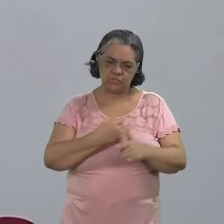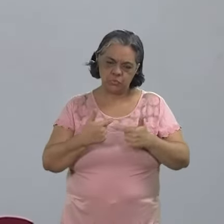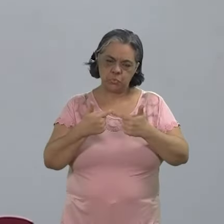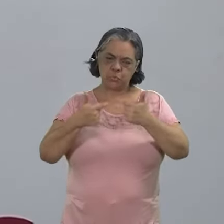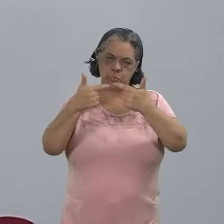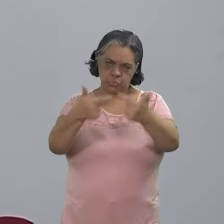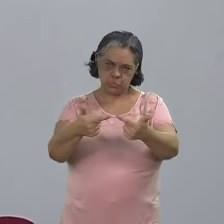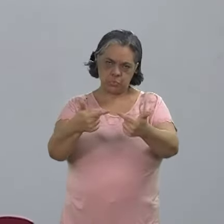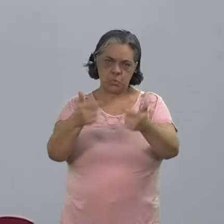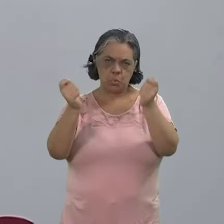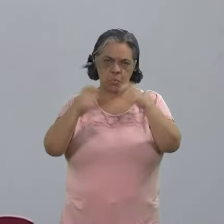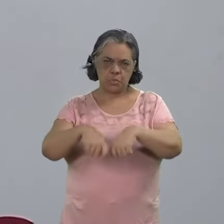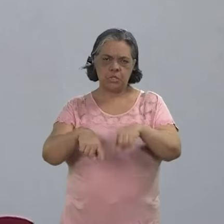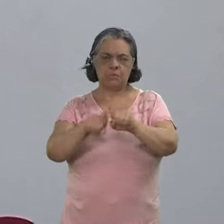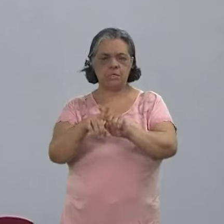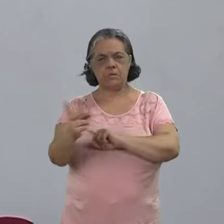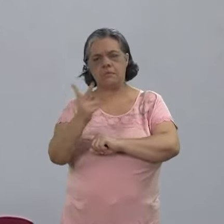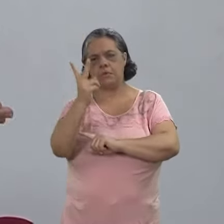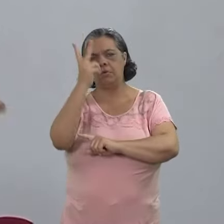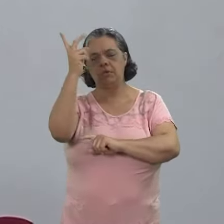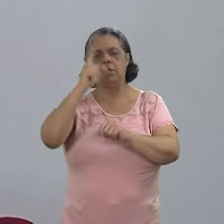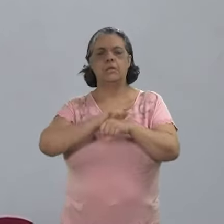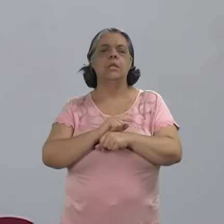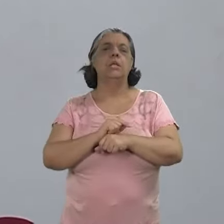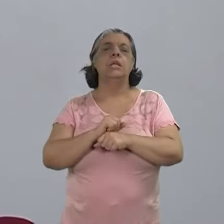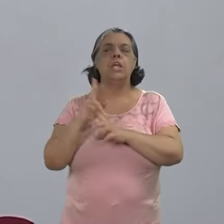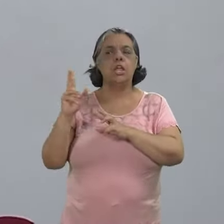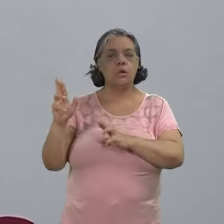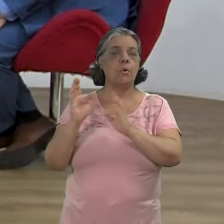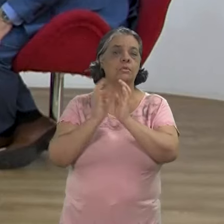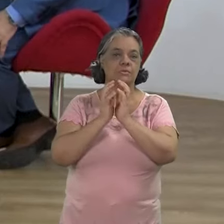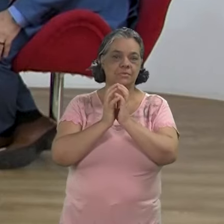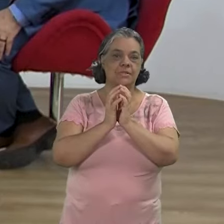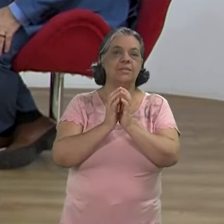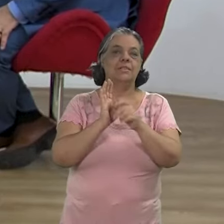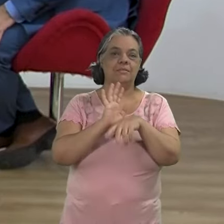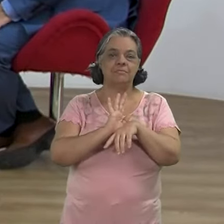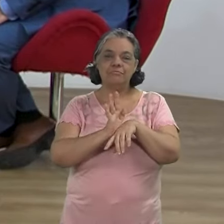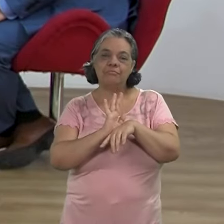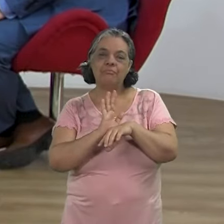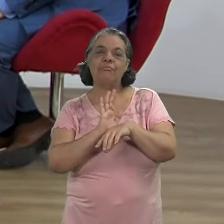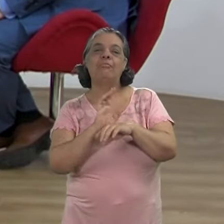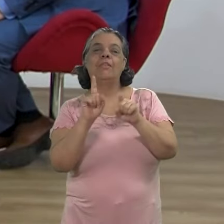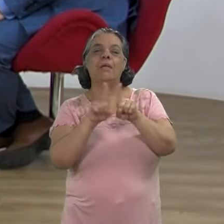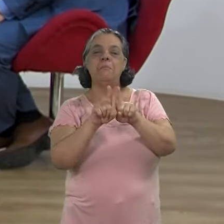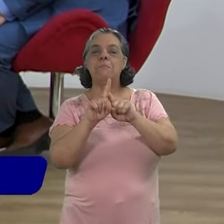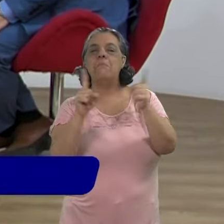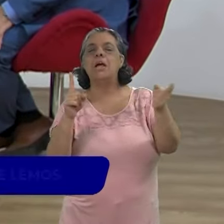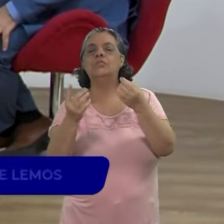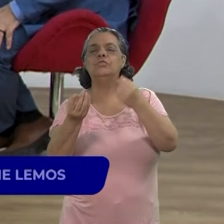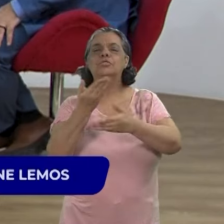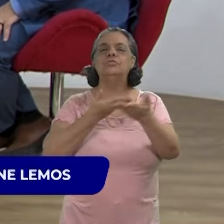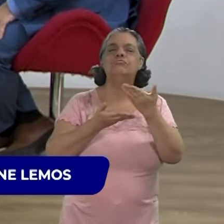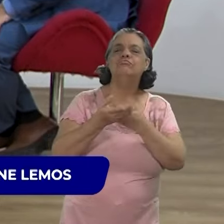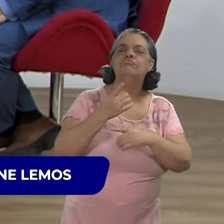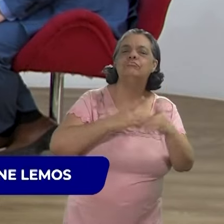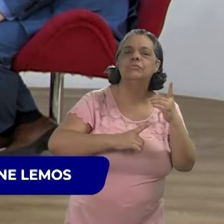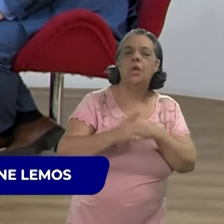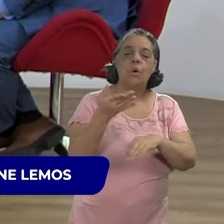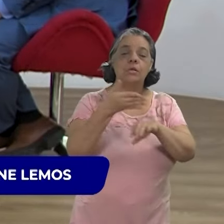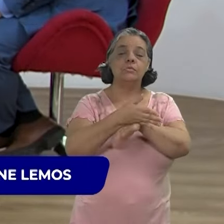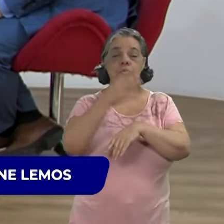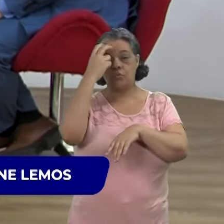iniciativas muito competentes e que devem ser valorizadas como a Cinemateca Pernambucana, mas o que é falta hoje para a gente conseguir dinamizar mais o